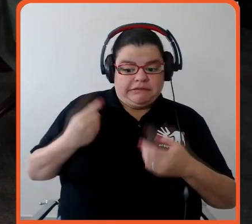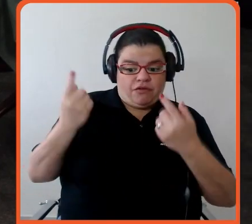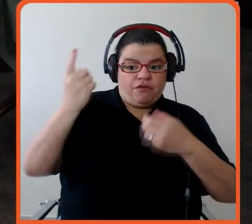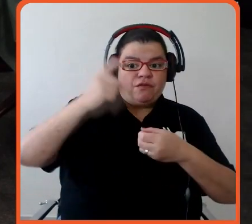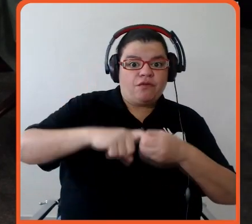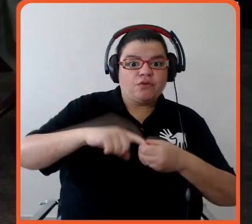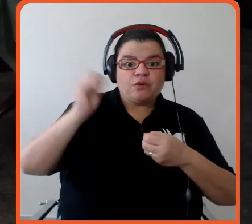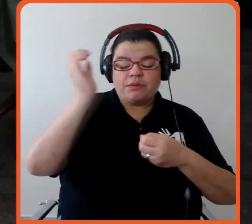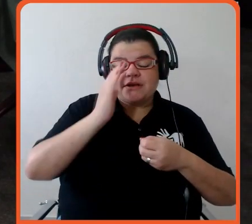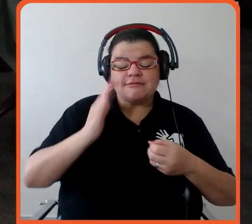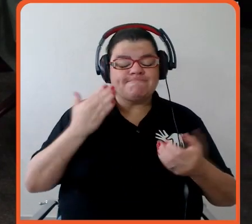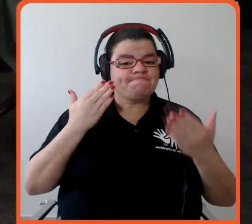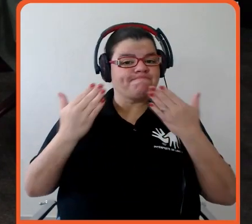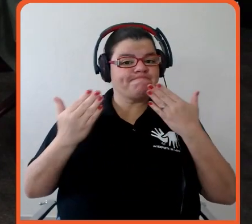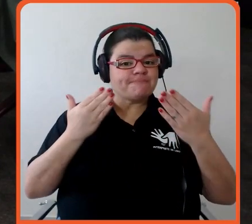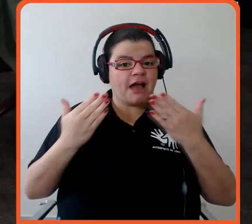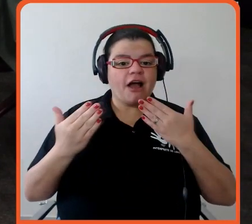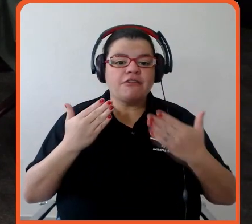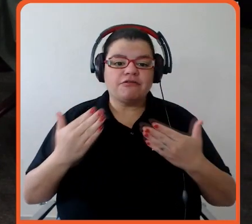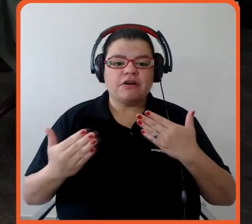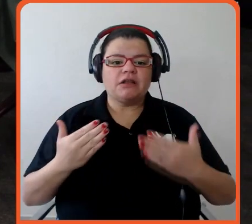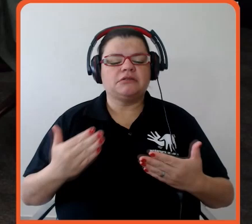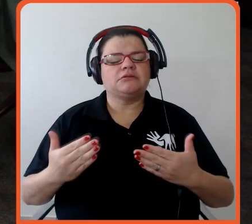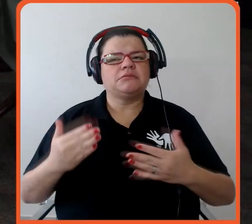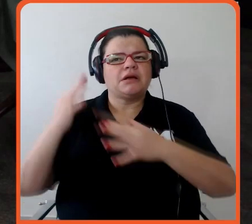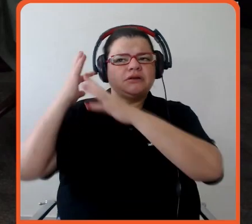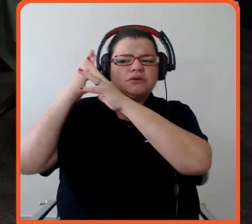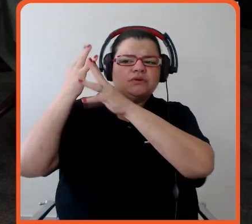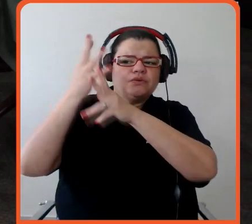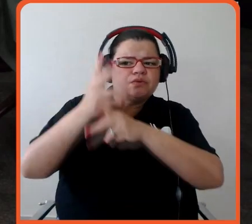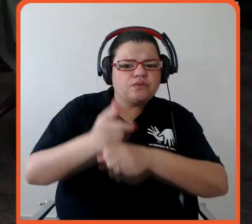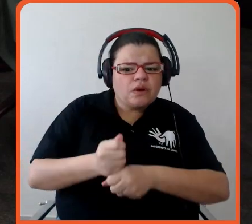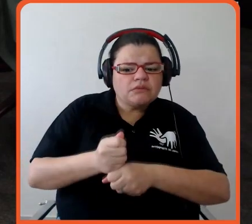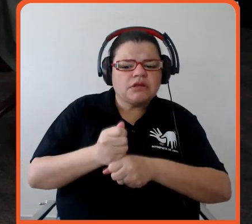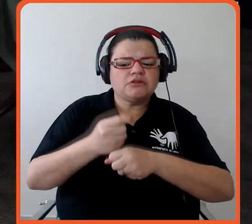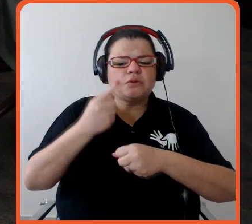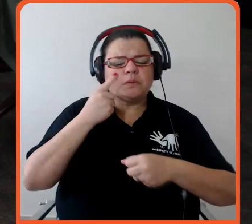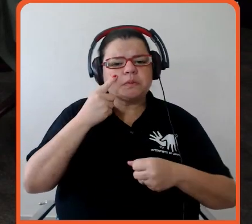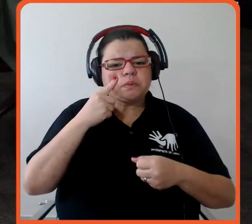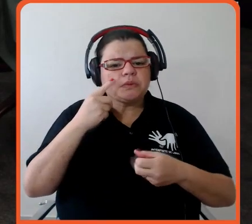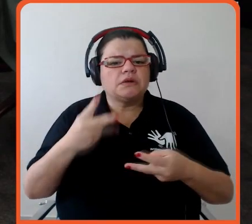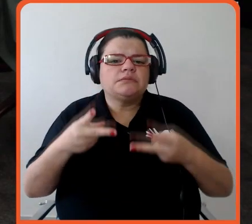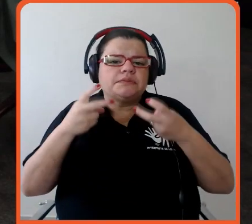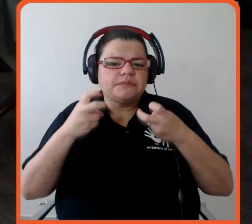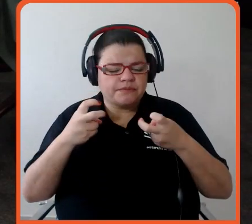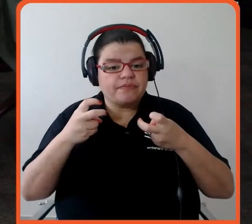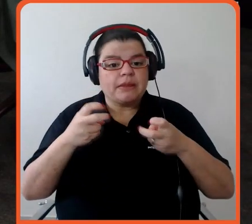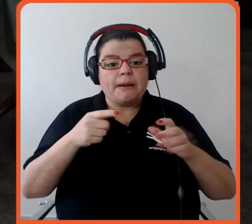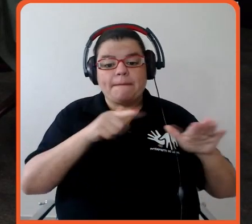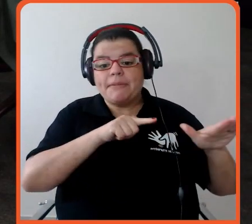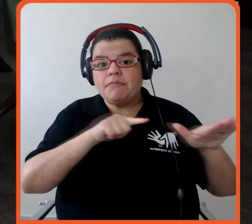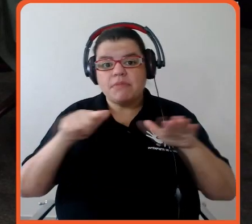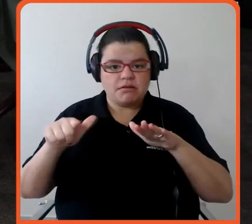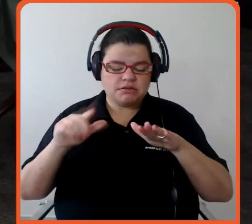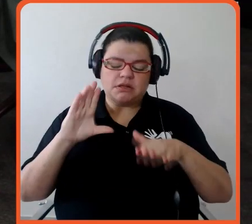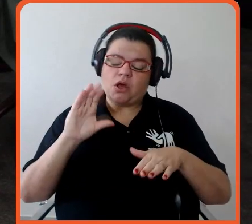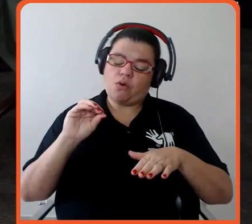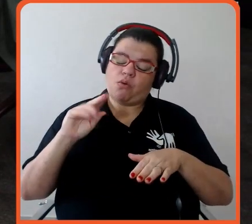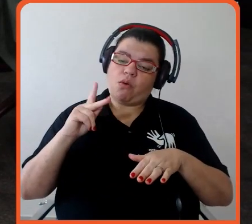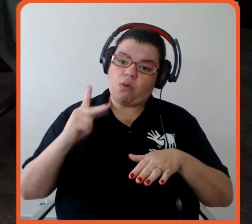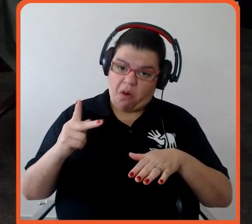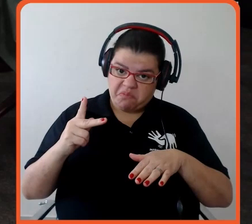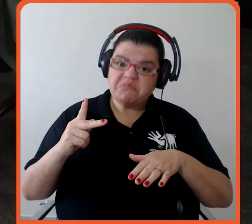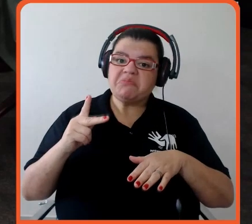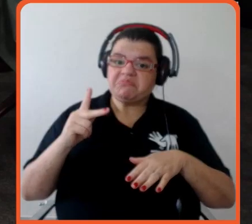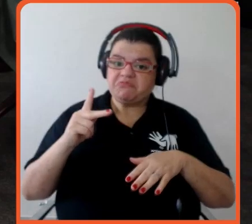fazendo primeiro um retrospecto mais factual, a primeira semana da COP foi muito produtiva, com a